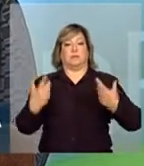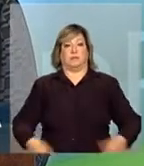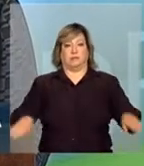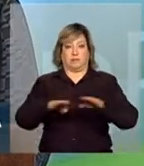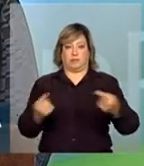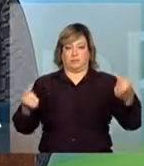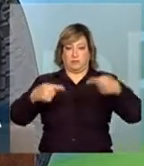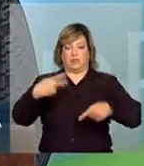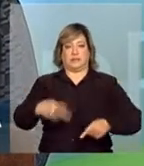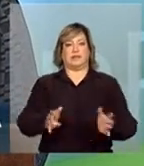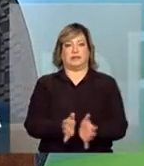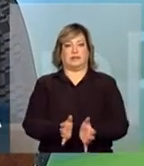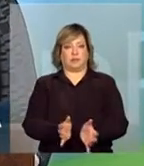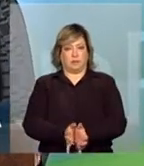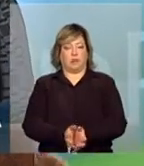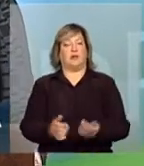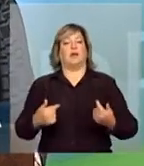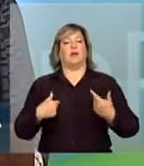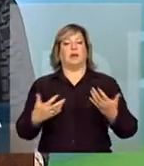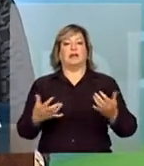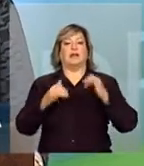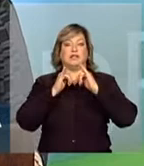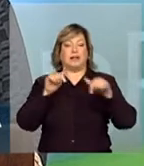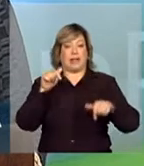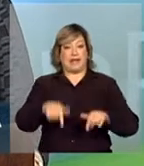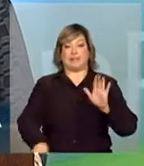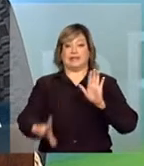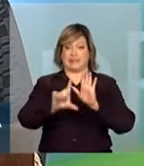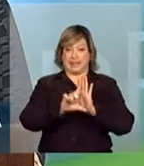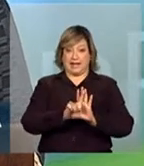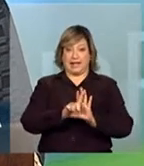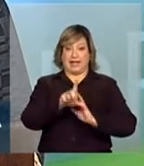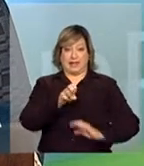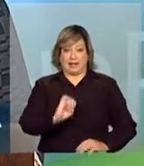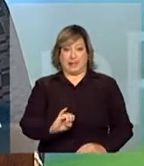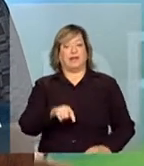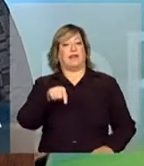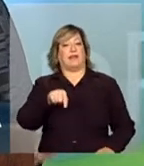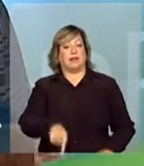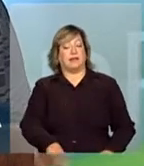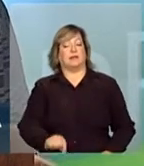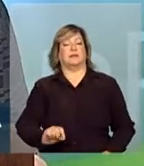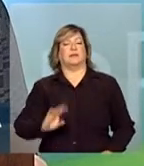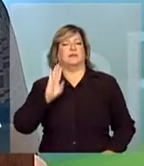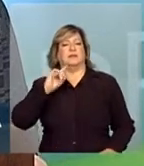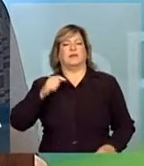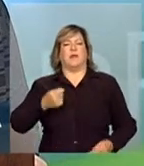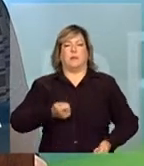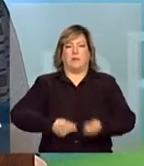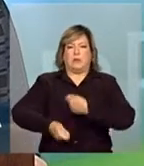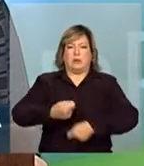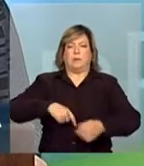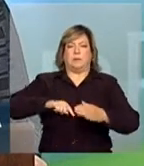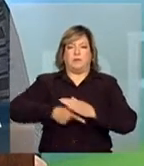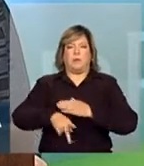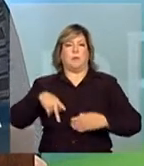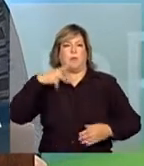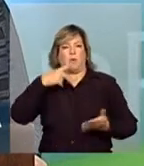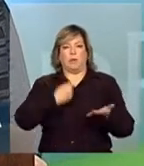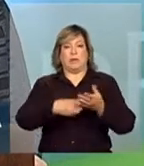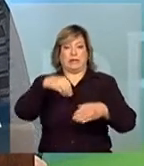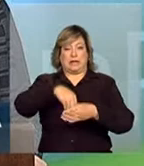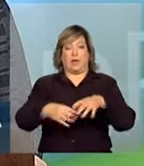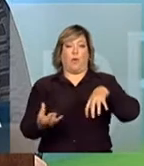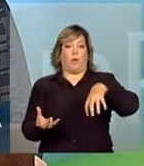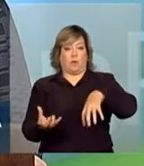do setor. Eu queria dizer que essa lei é fruto de intensa e profícua negociação política no Congresso.